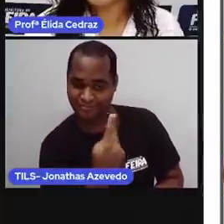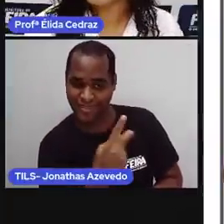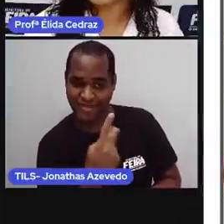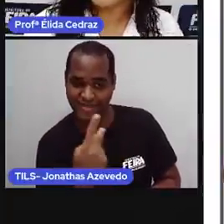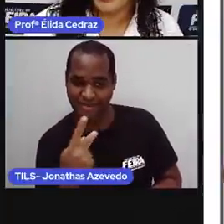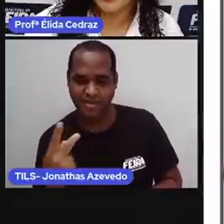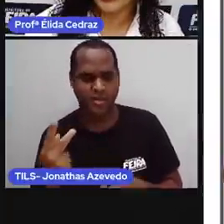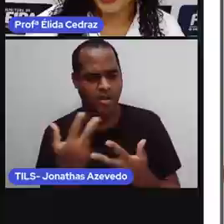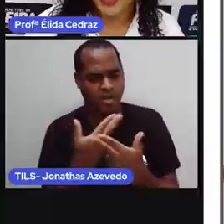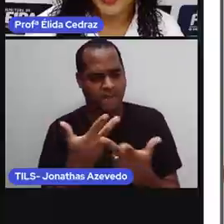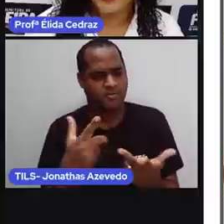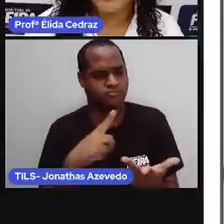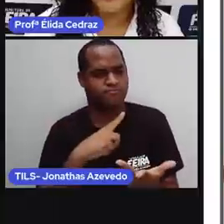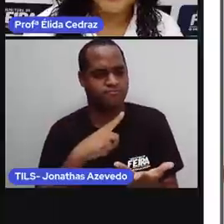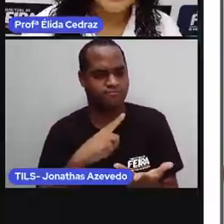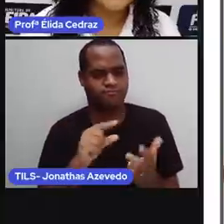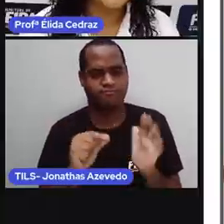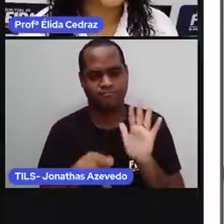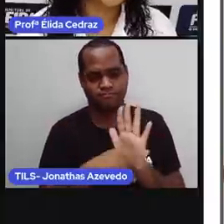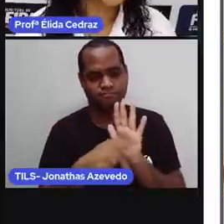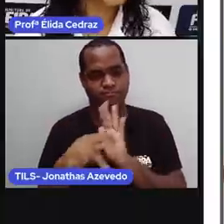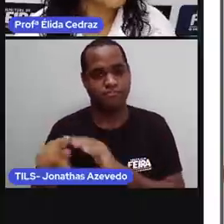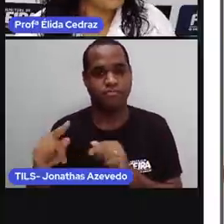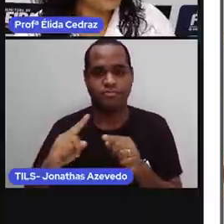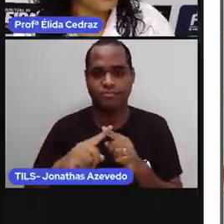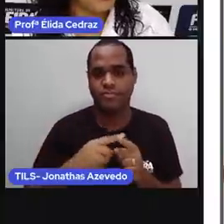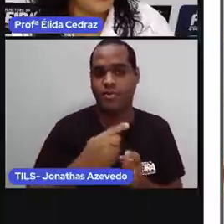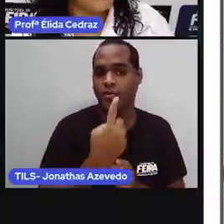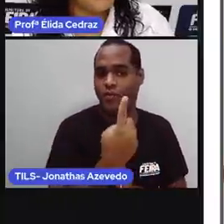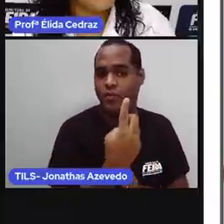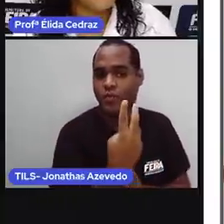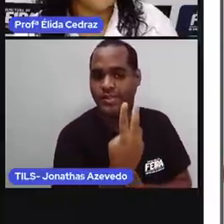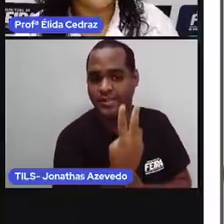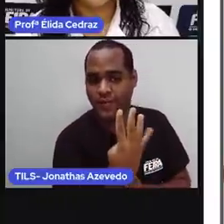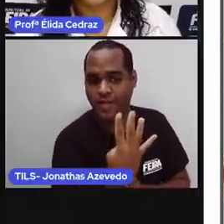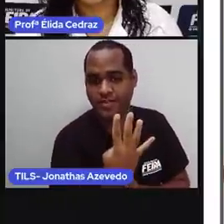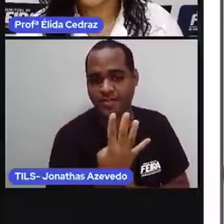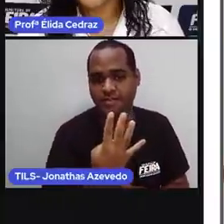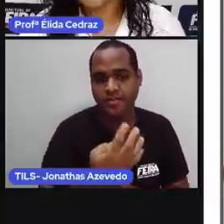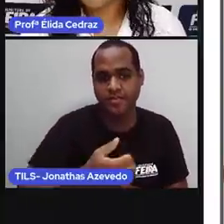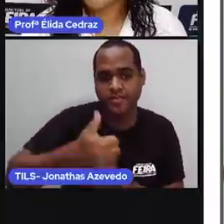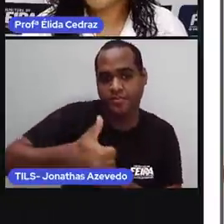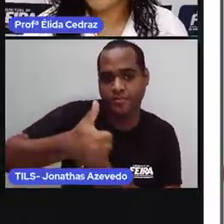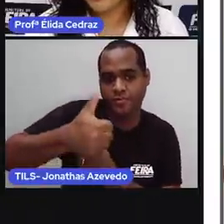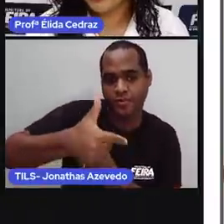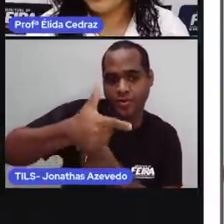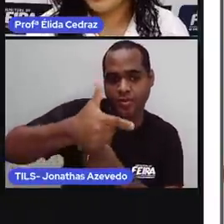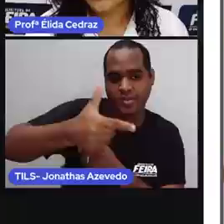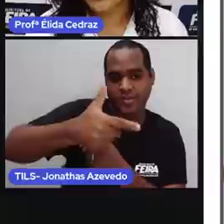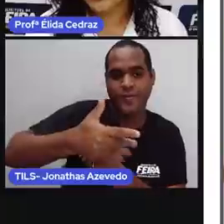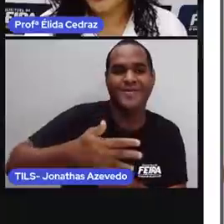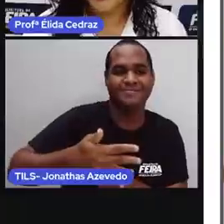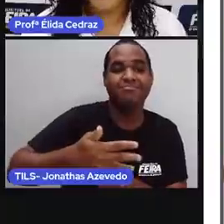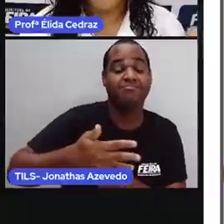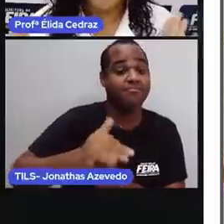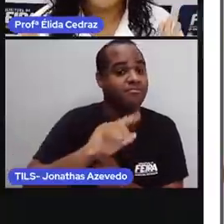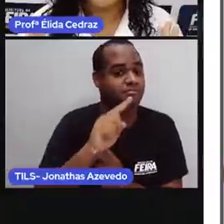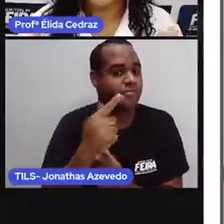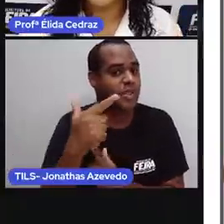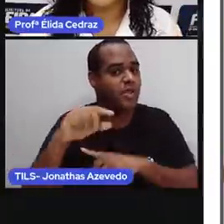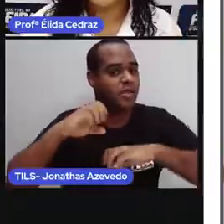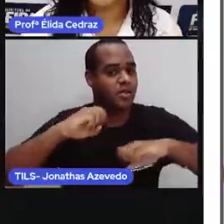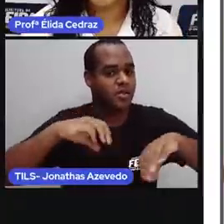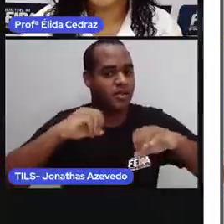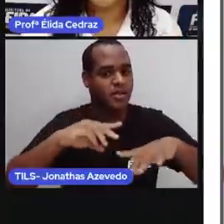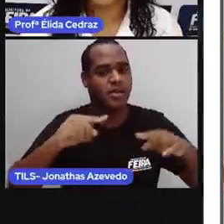Os números cardinais e os números ordinais. A PRO trouxe, na última aula, uma